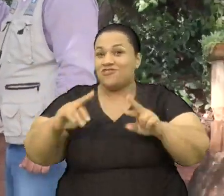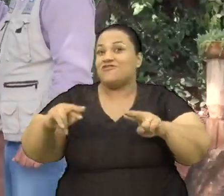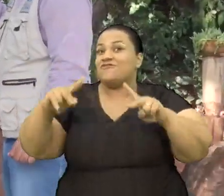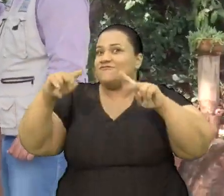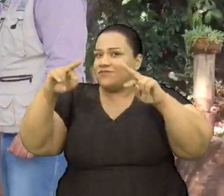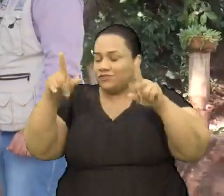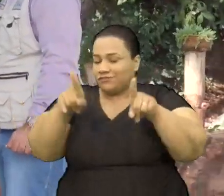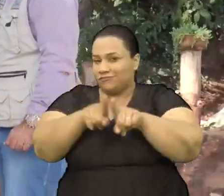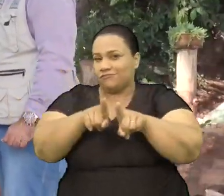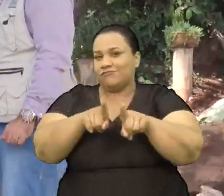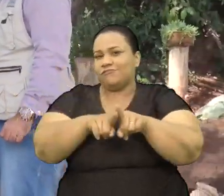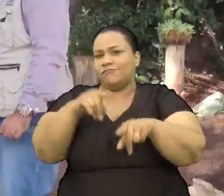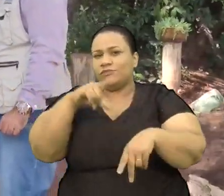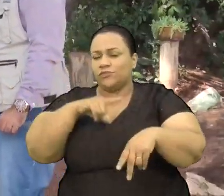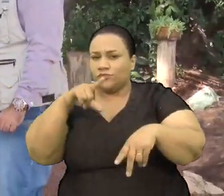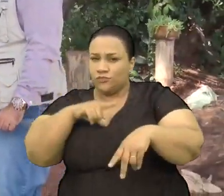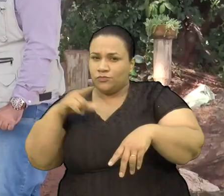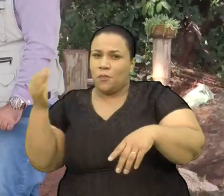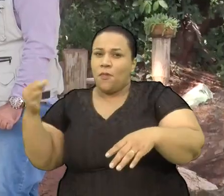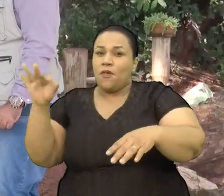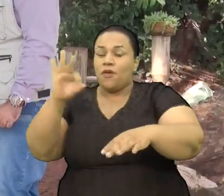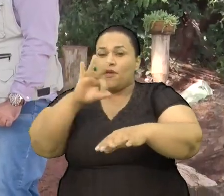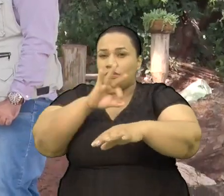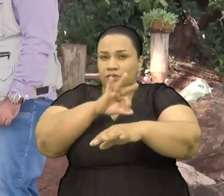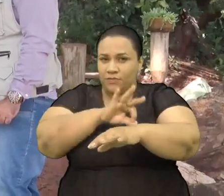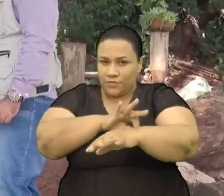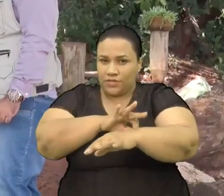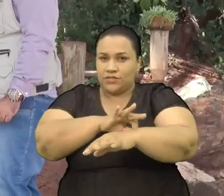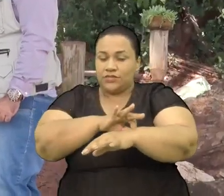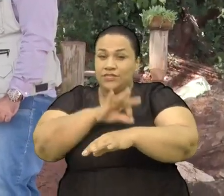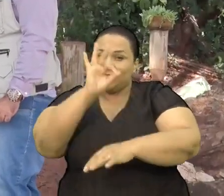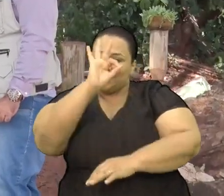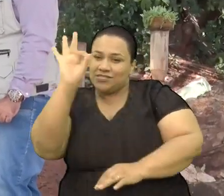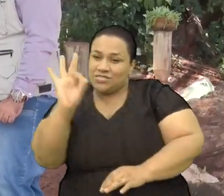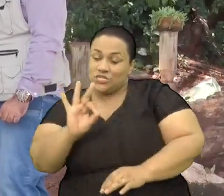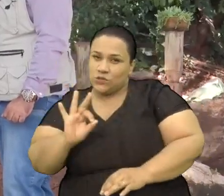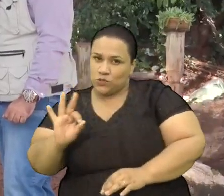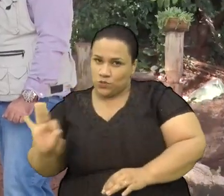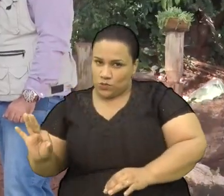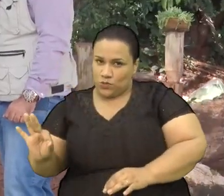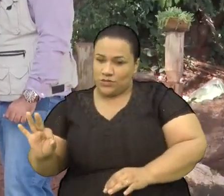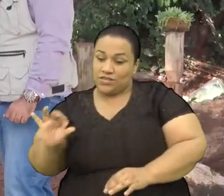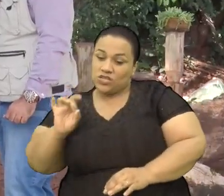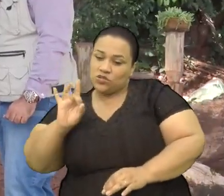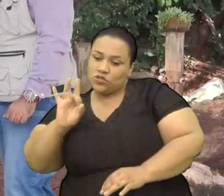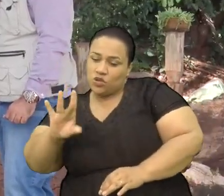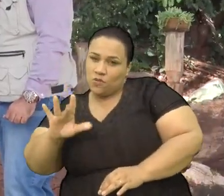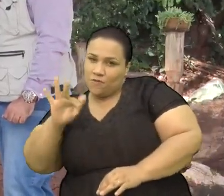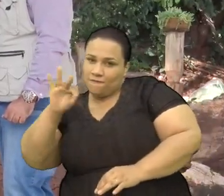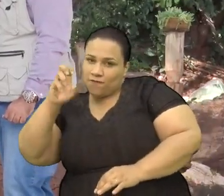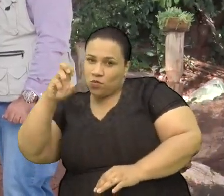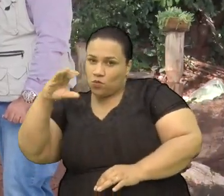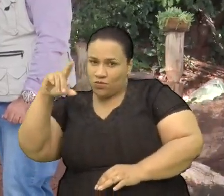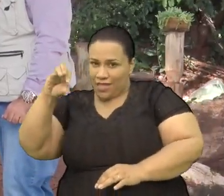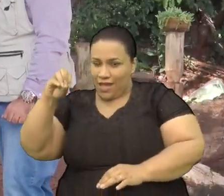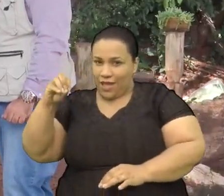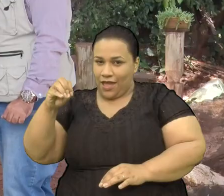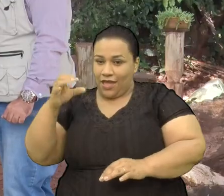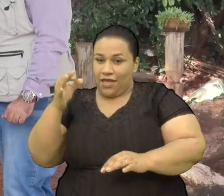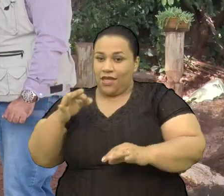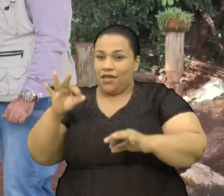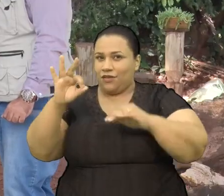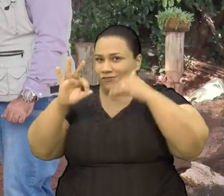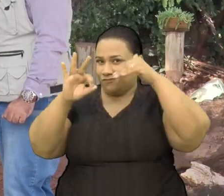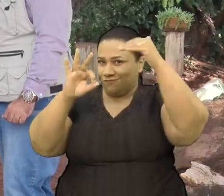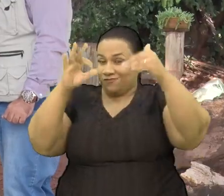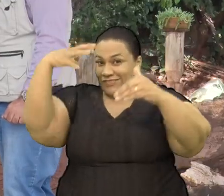Distintas Nós temos Abelhas Que elas São os Angões Que são só Para fecundar A rainha Nós